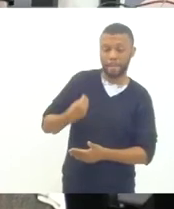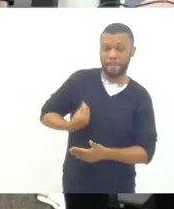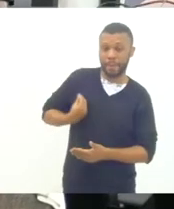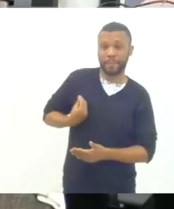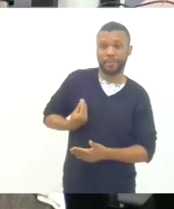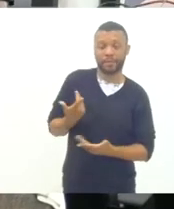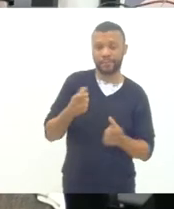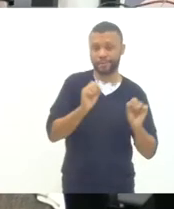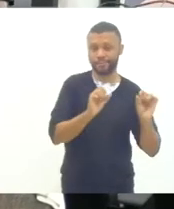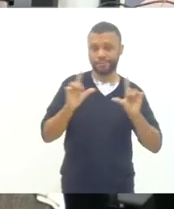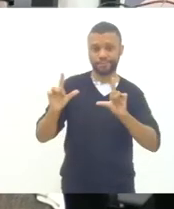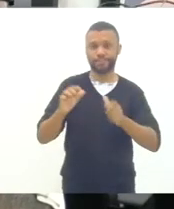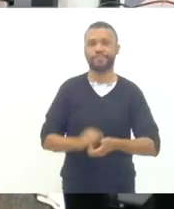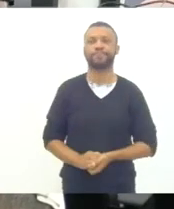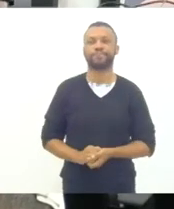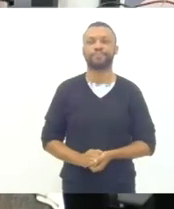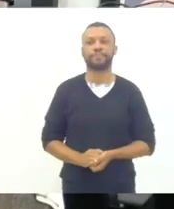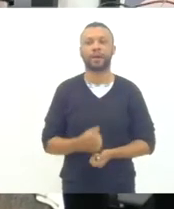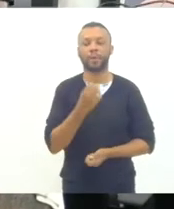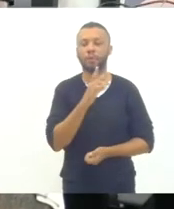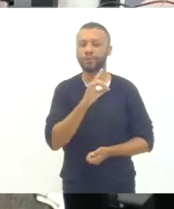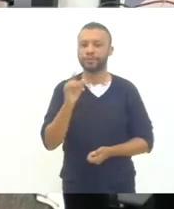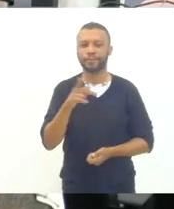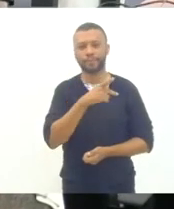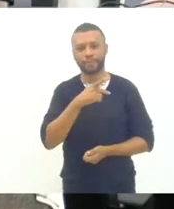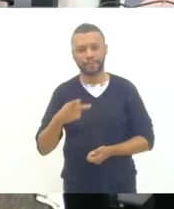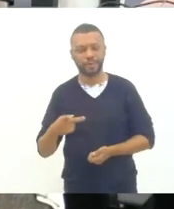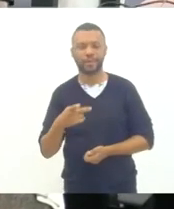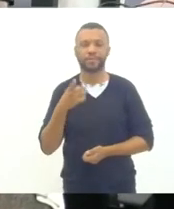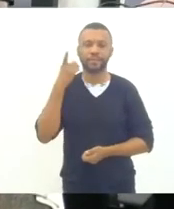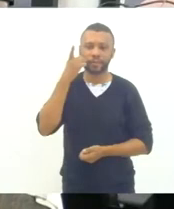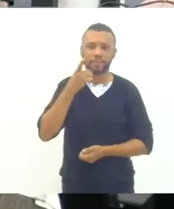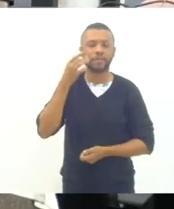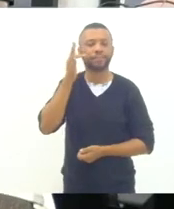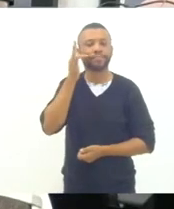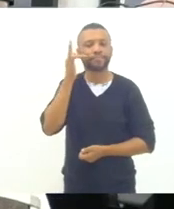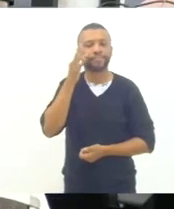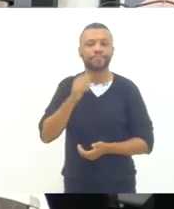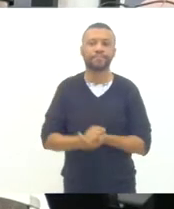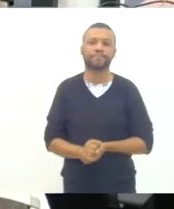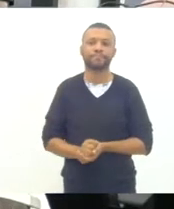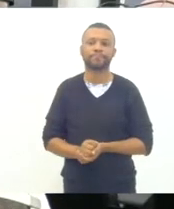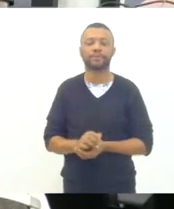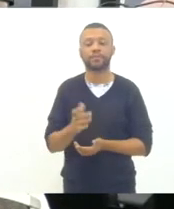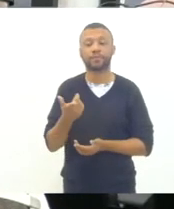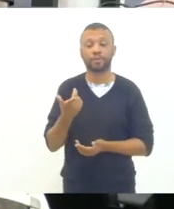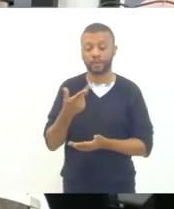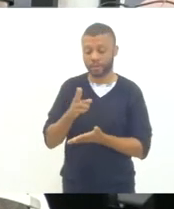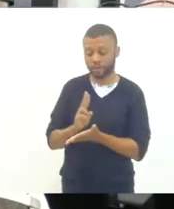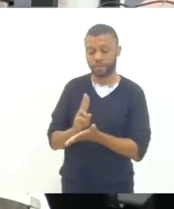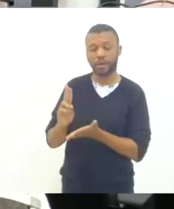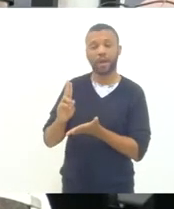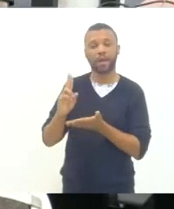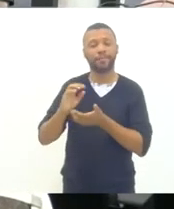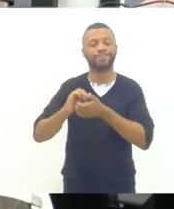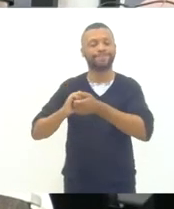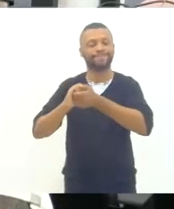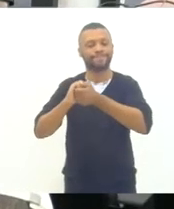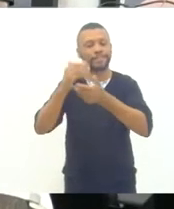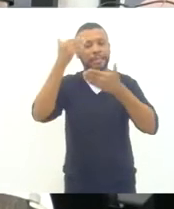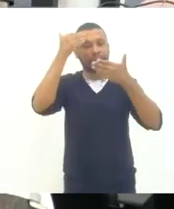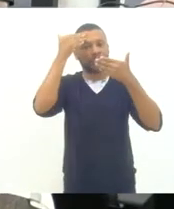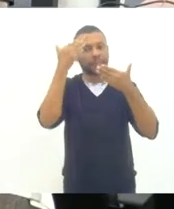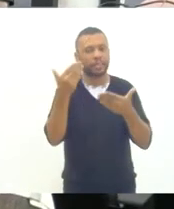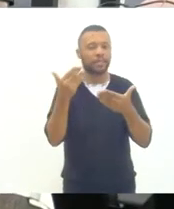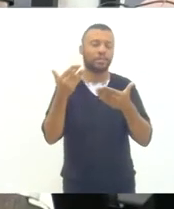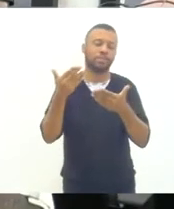bom dia presidente deputado Flávio Serafini em nome da Uncmi agradeço mais esse convite para poder participar